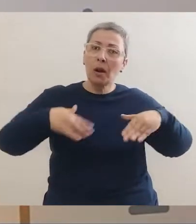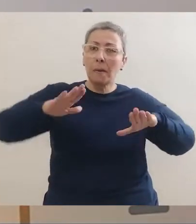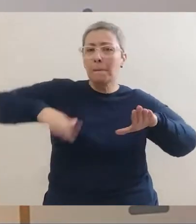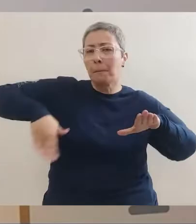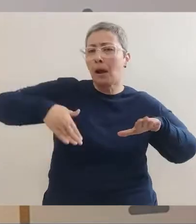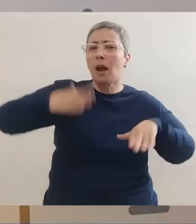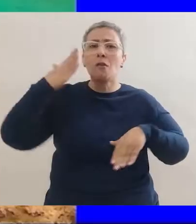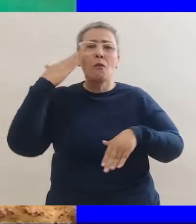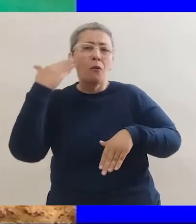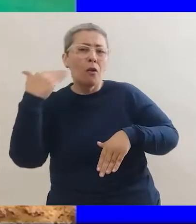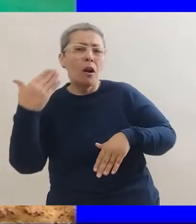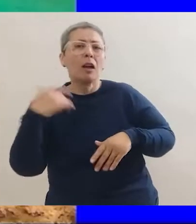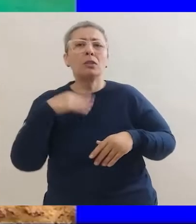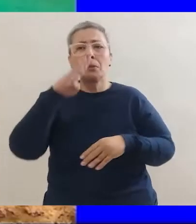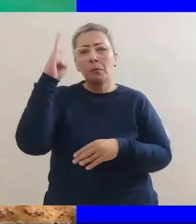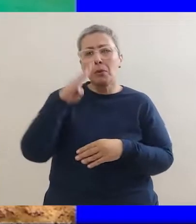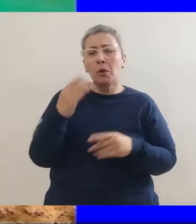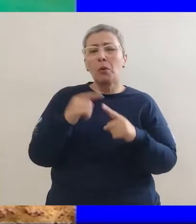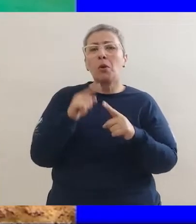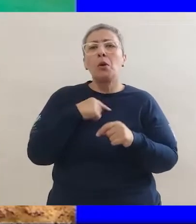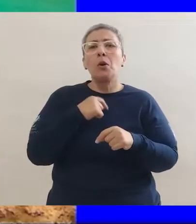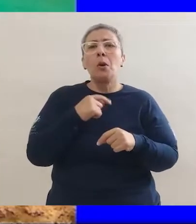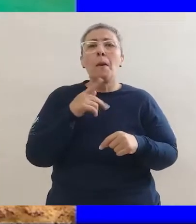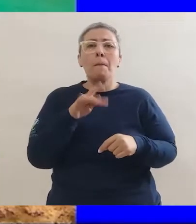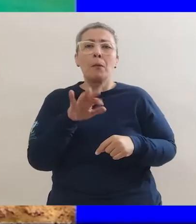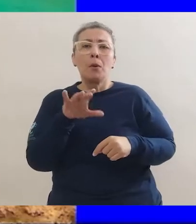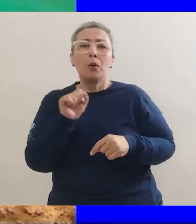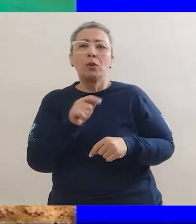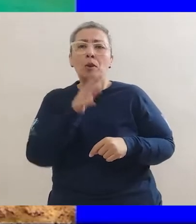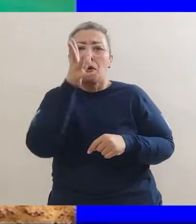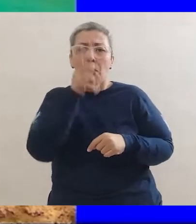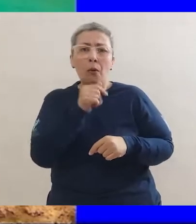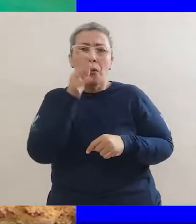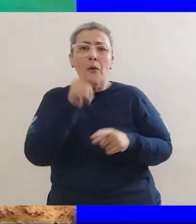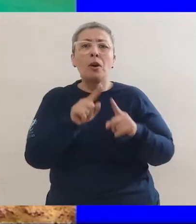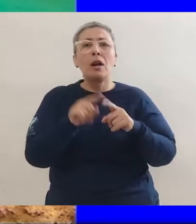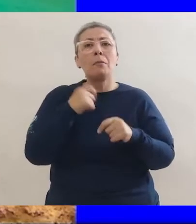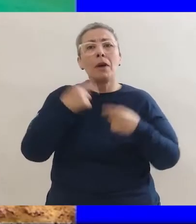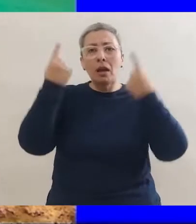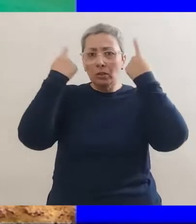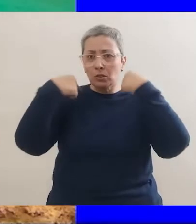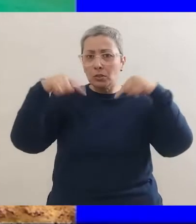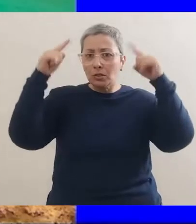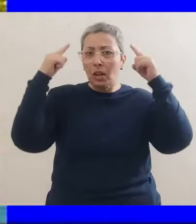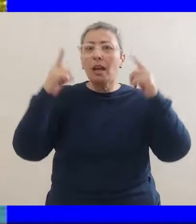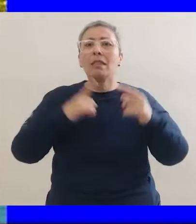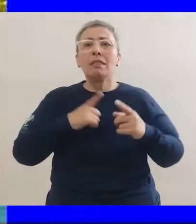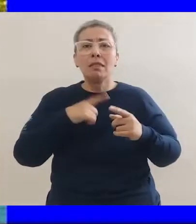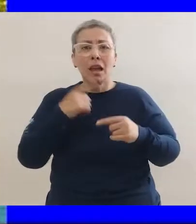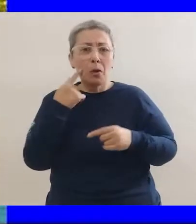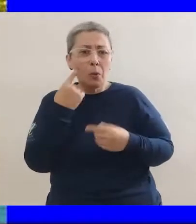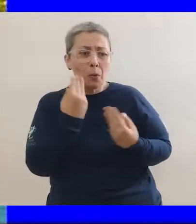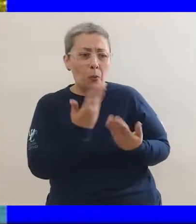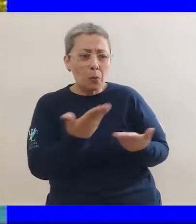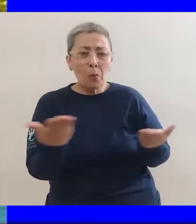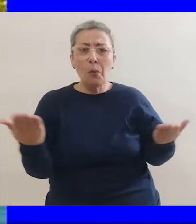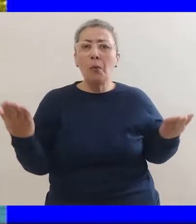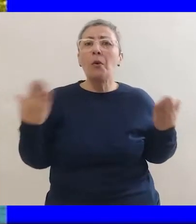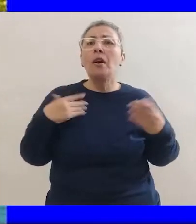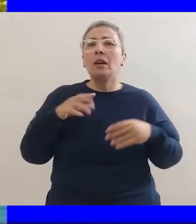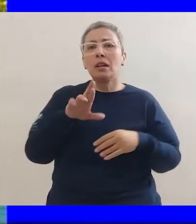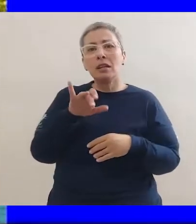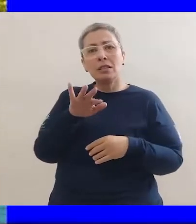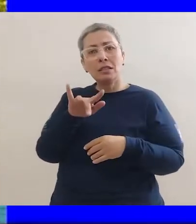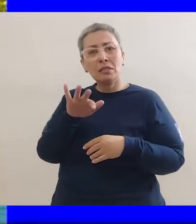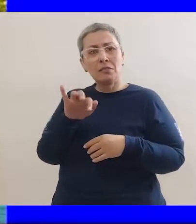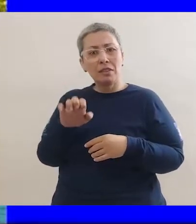os seus Recifes. Praias muito famosas do Brasil, como o Porto de Galinhas, e a Praia dos Carneiros, onde nós podemos